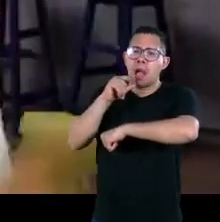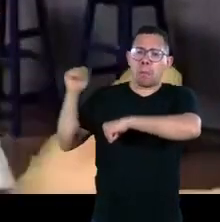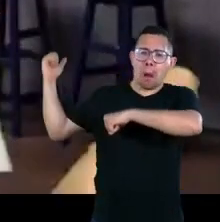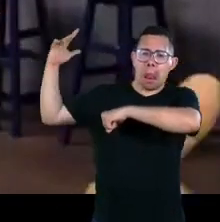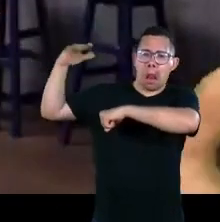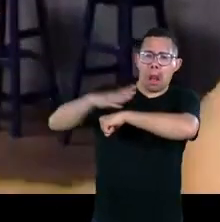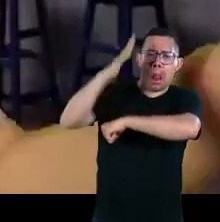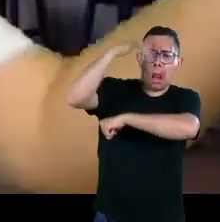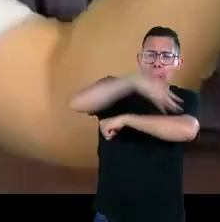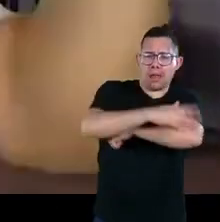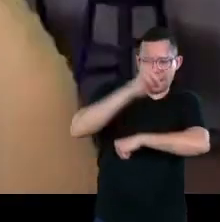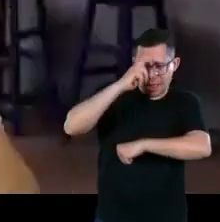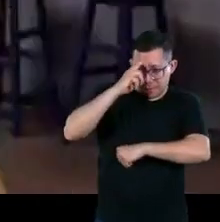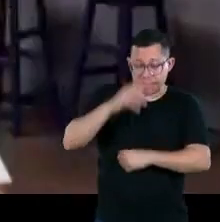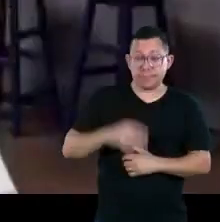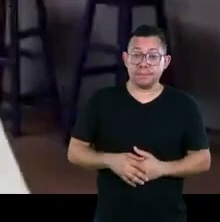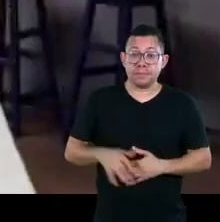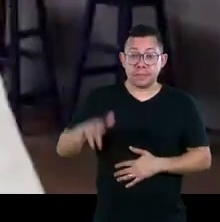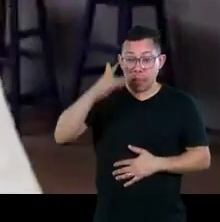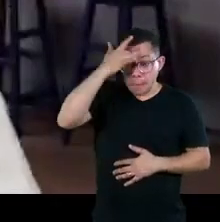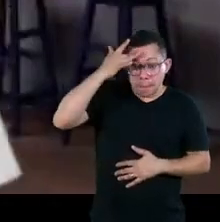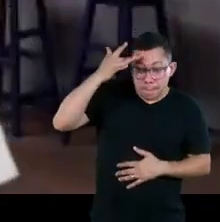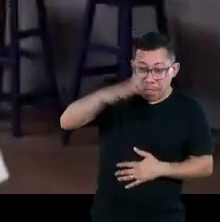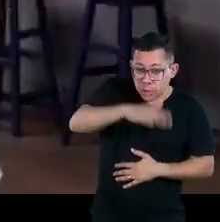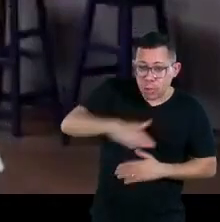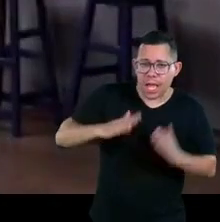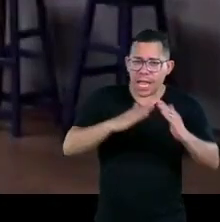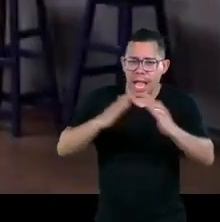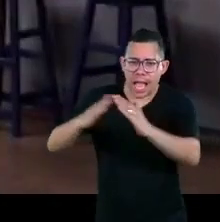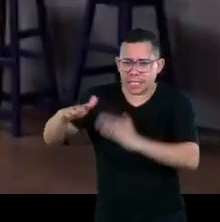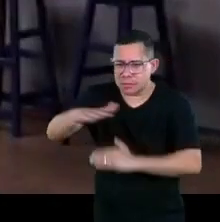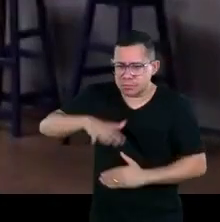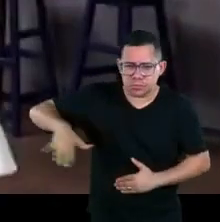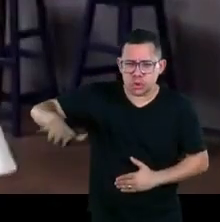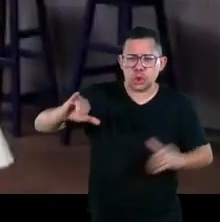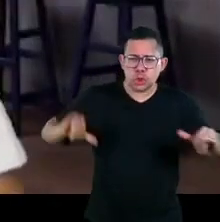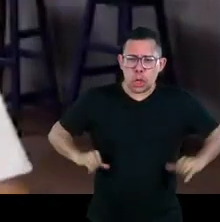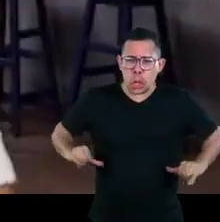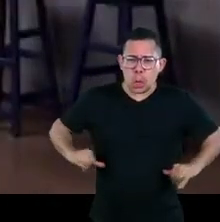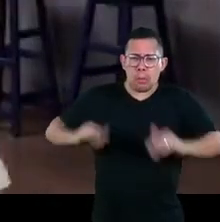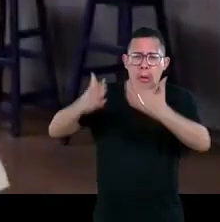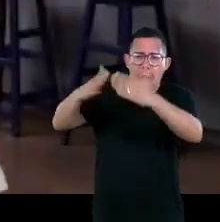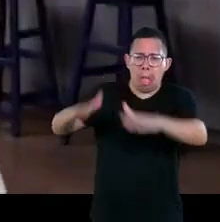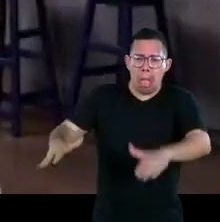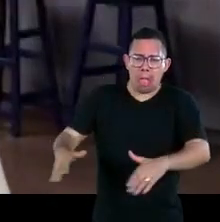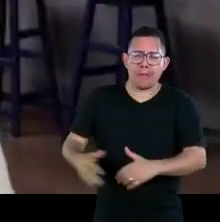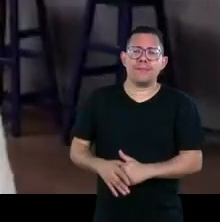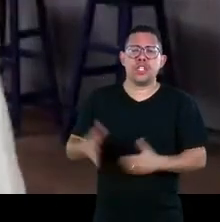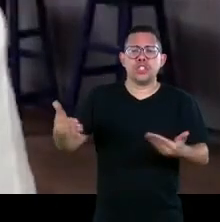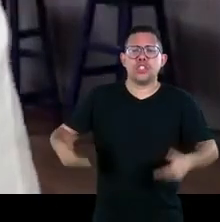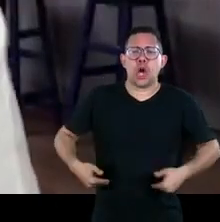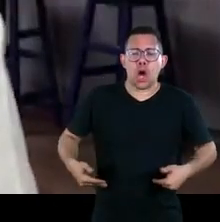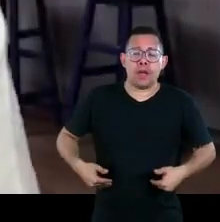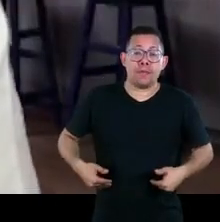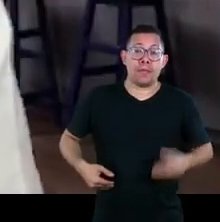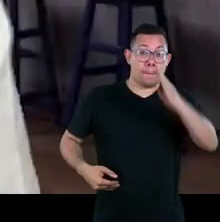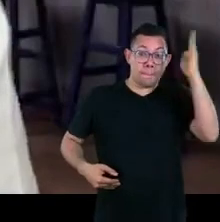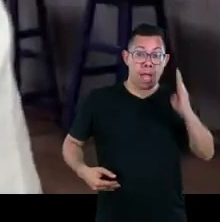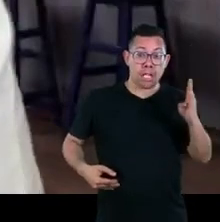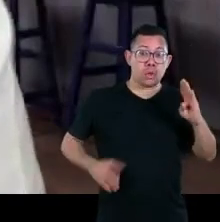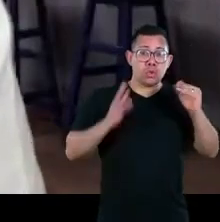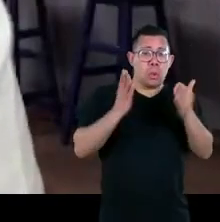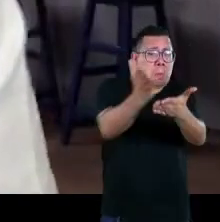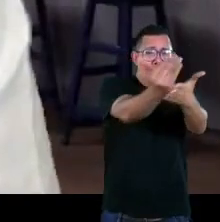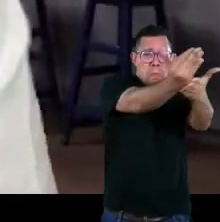aí você recebe uma enxurrada de doações passou um mês que a família está na mesma situação e precisando de ajuda porque não